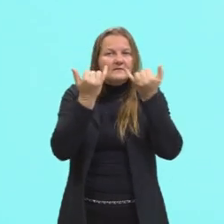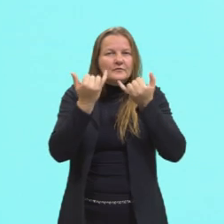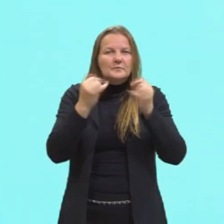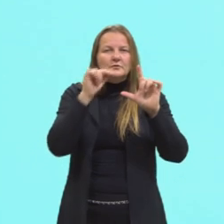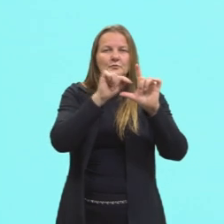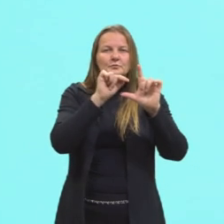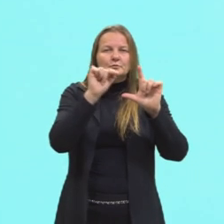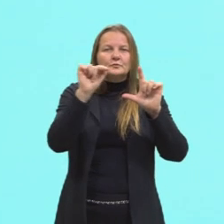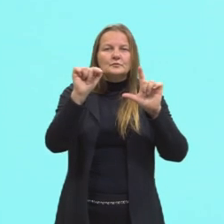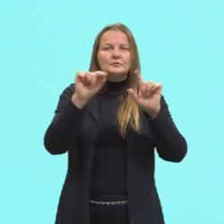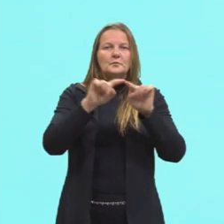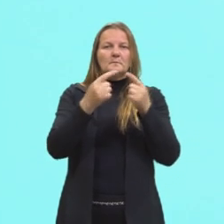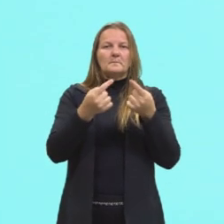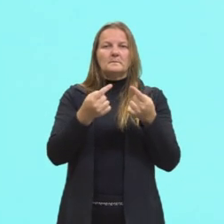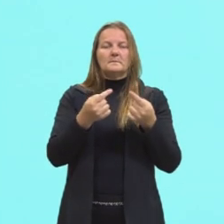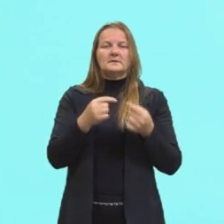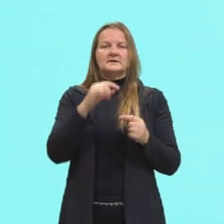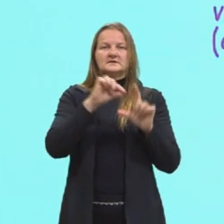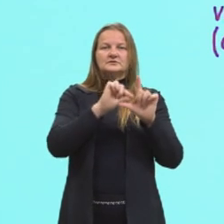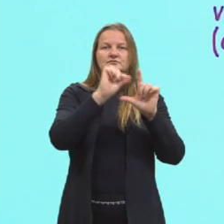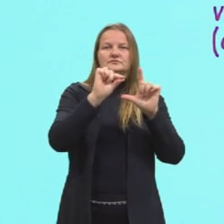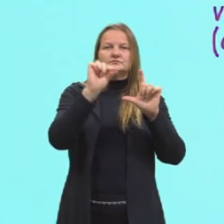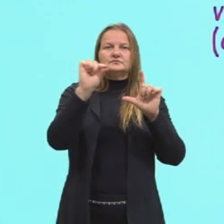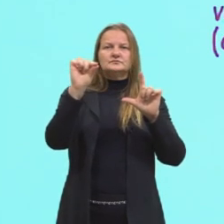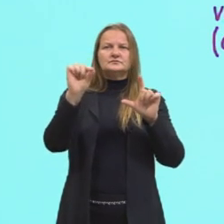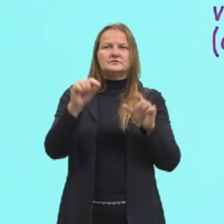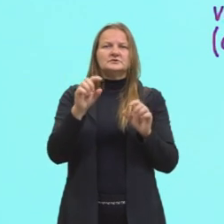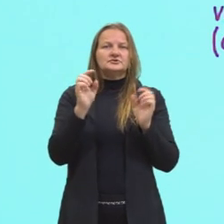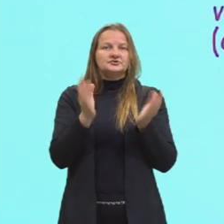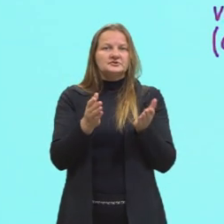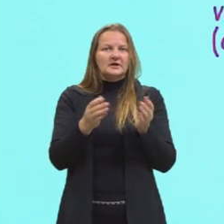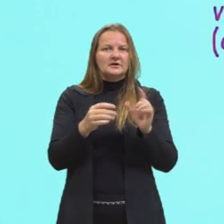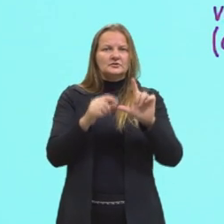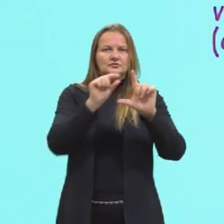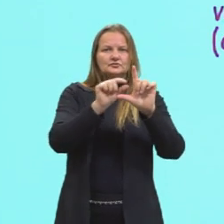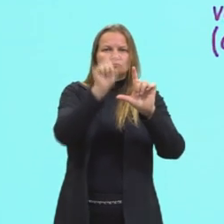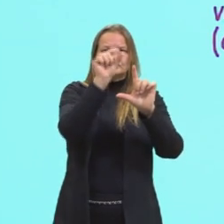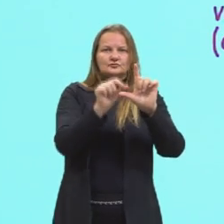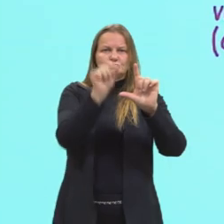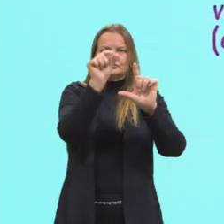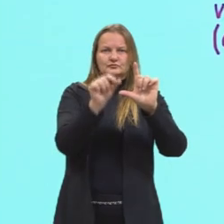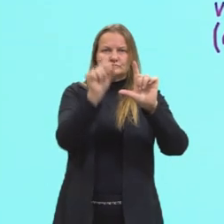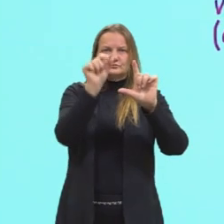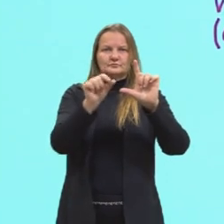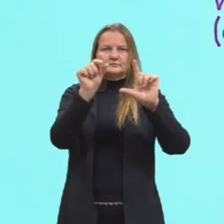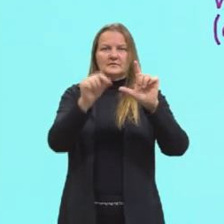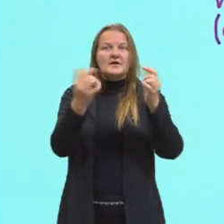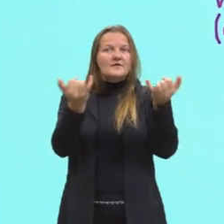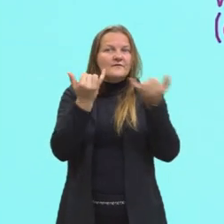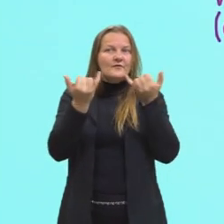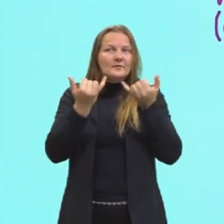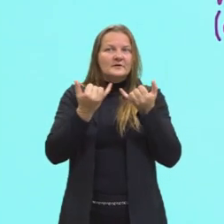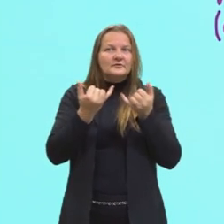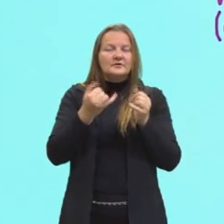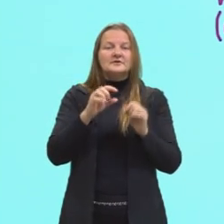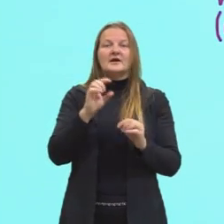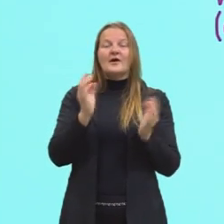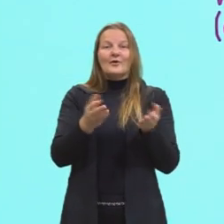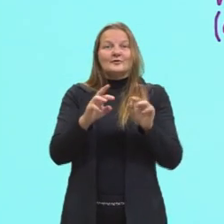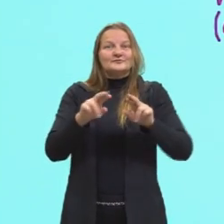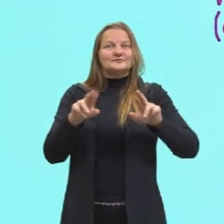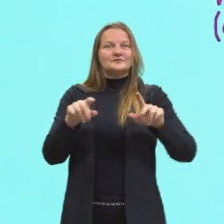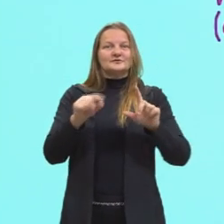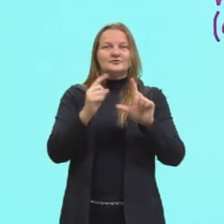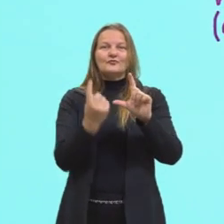os pontinhos, mas ele foi traçado com uma linha. Já no gráfico de colunas, nós temos as informações, só que agora a